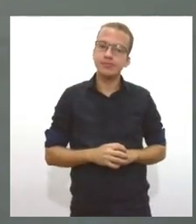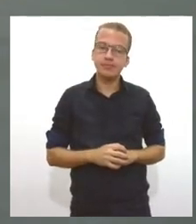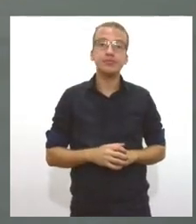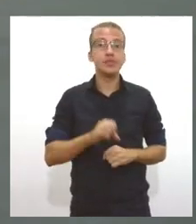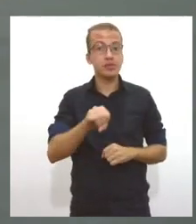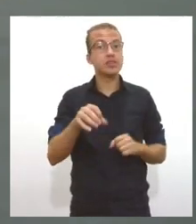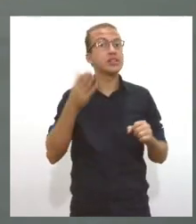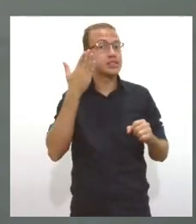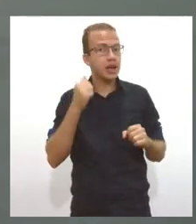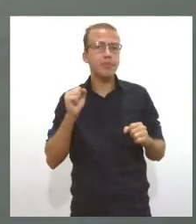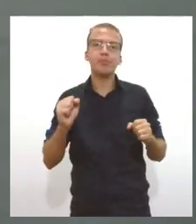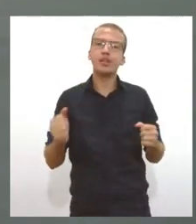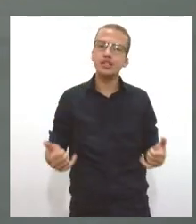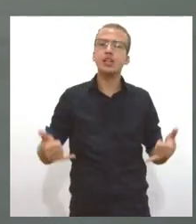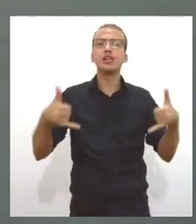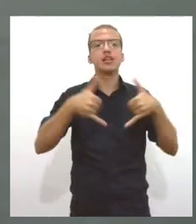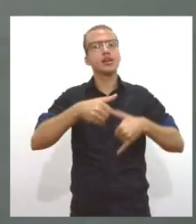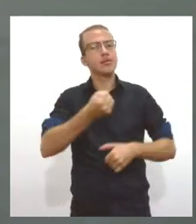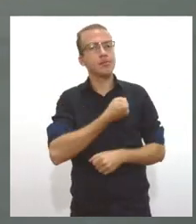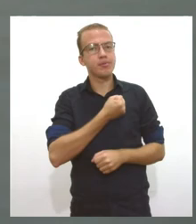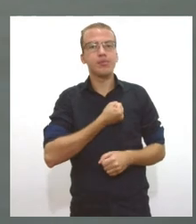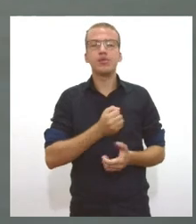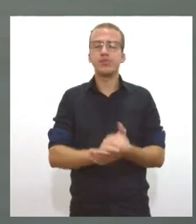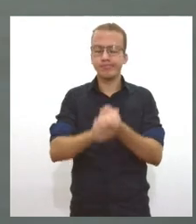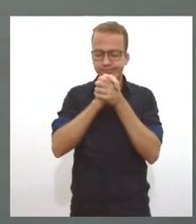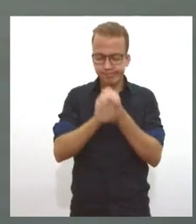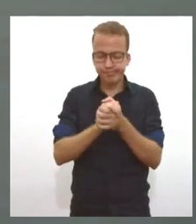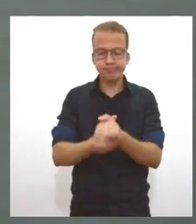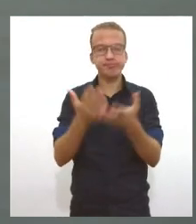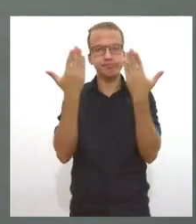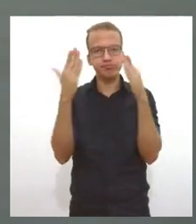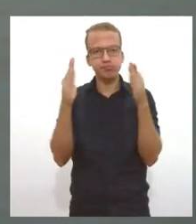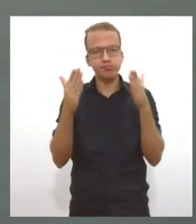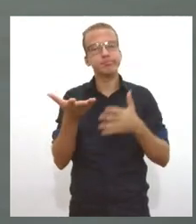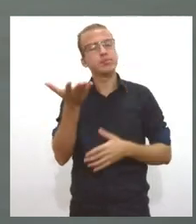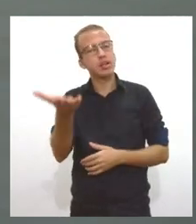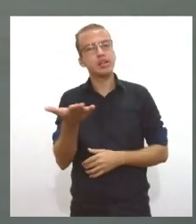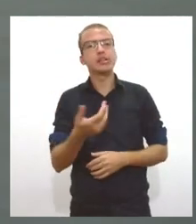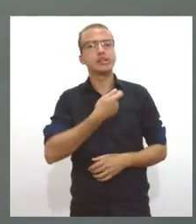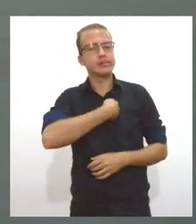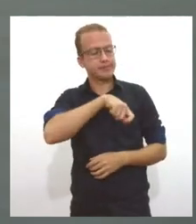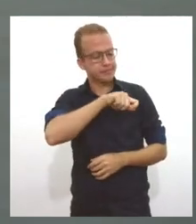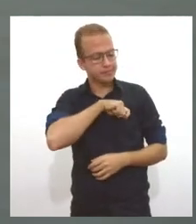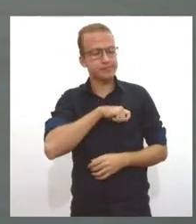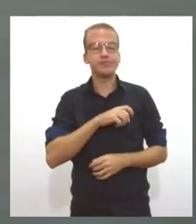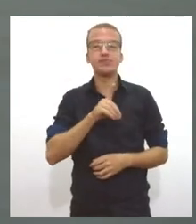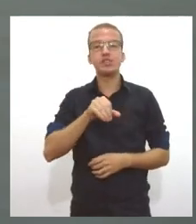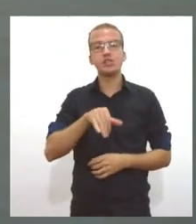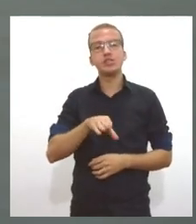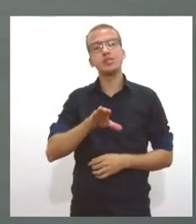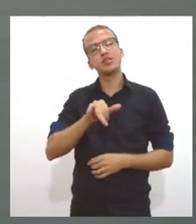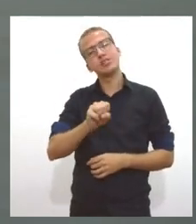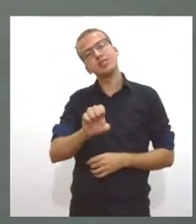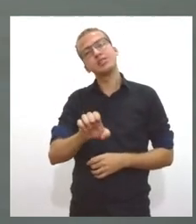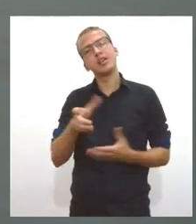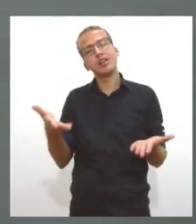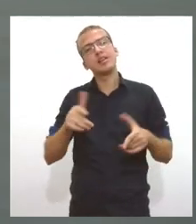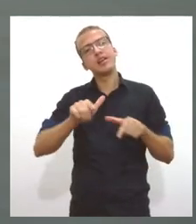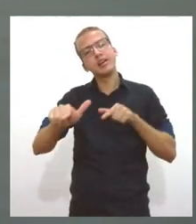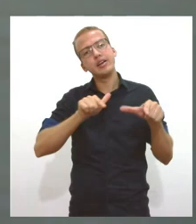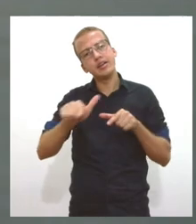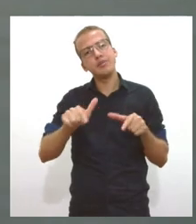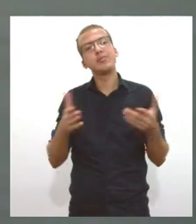agir a gente parabeniza a delegada Jorniz por esse trabalho por estar à frente dessa